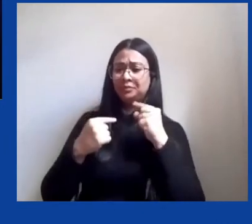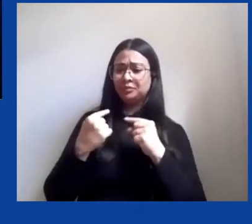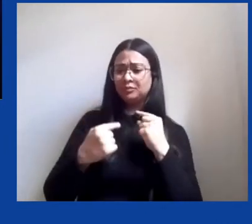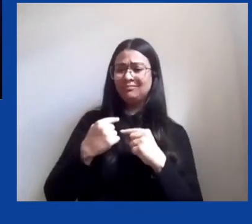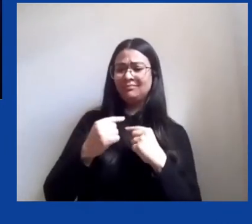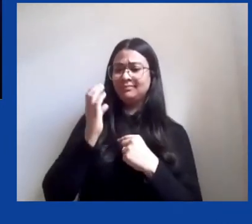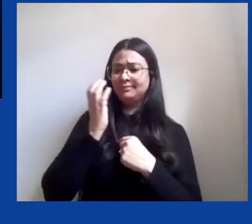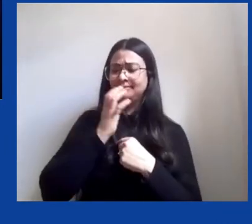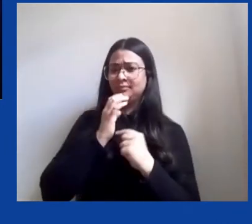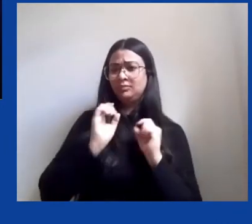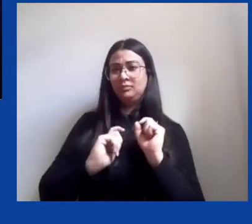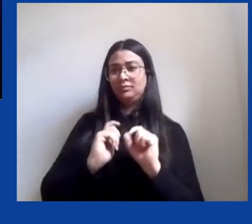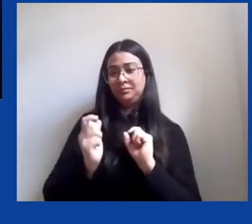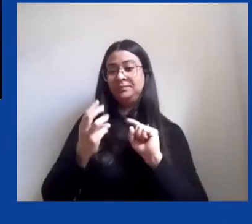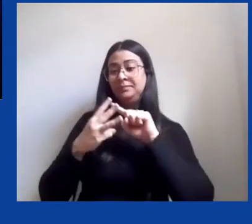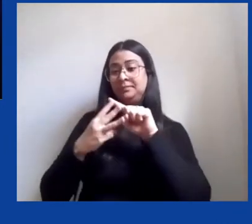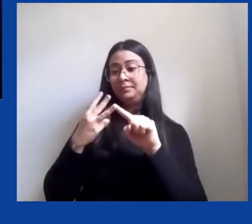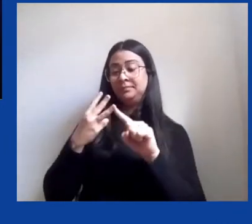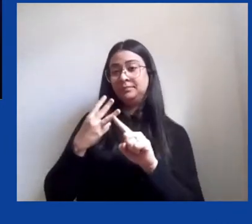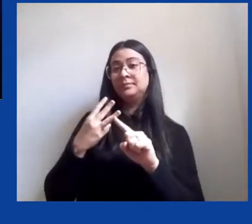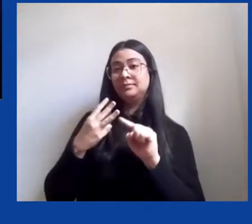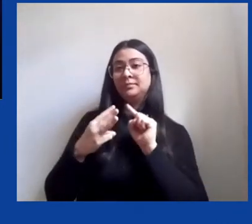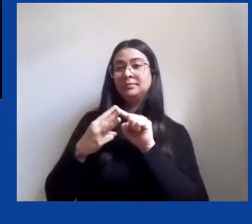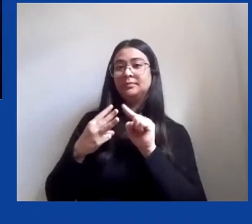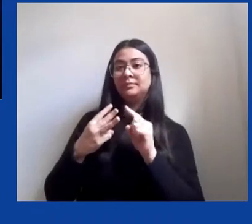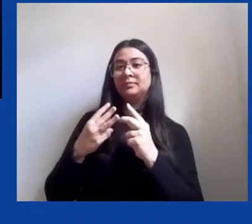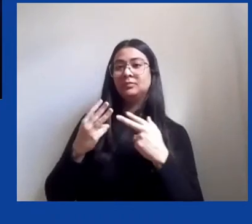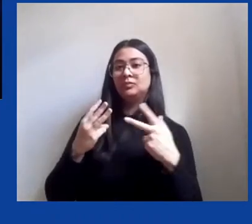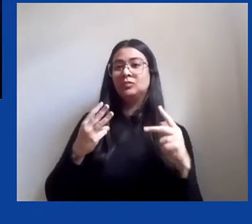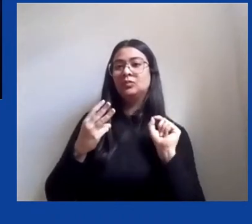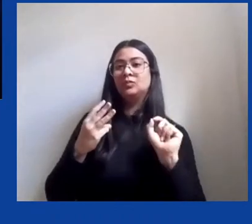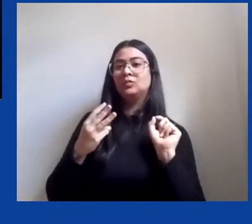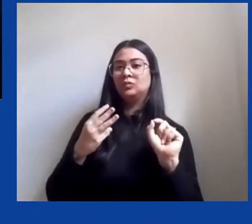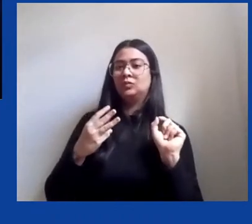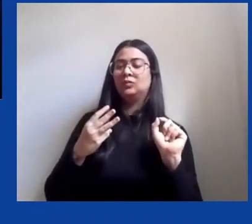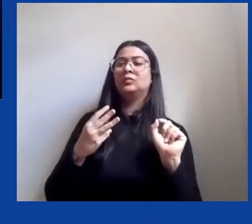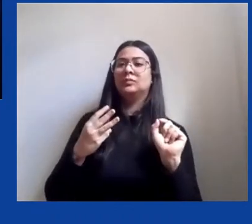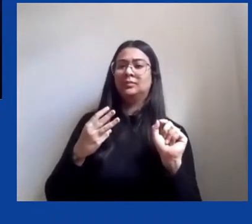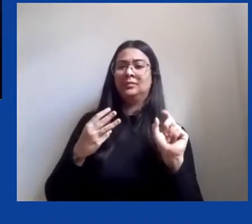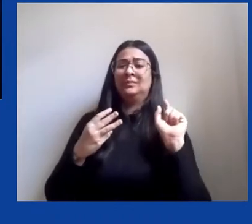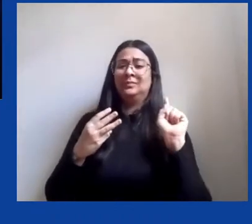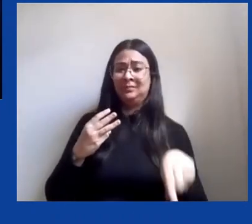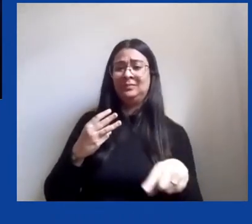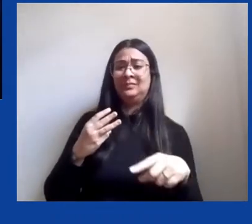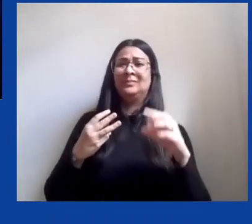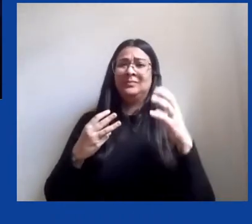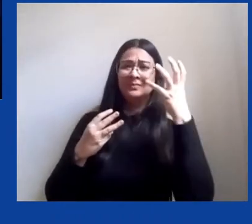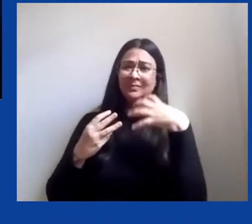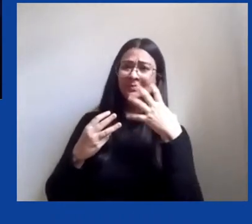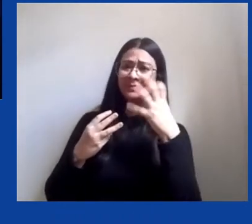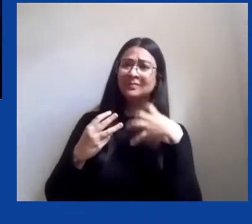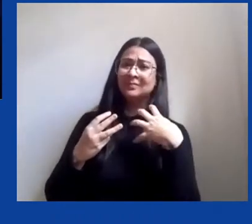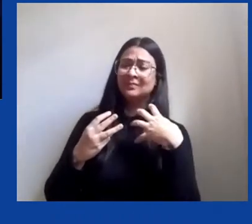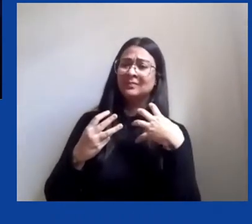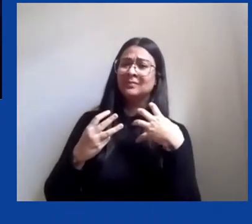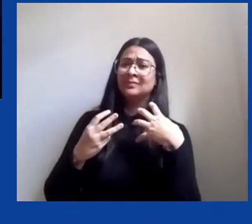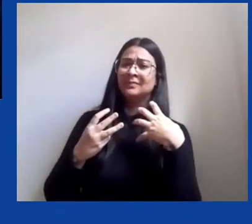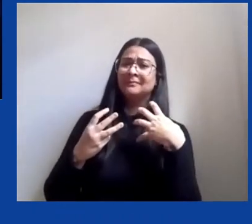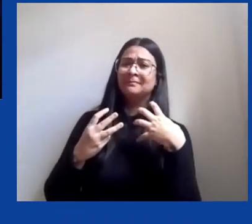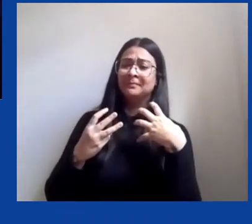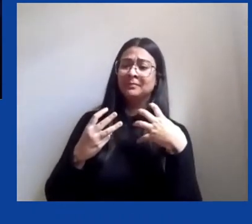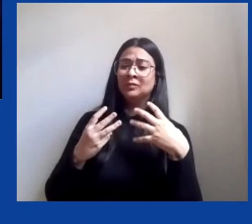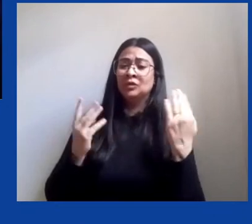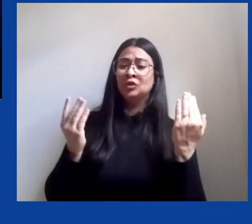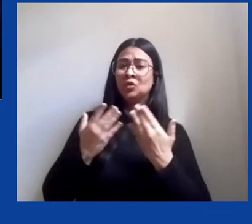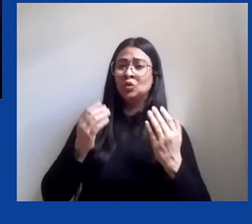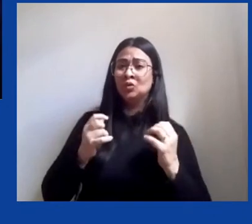destaques ou três indicadores que são de extrema gravidade e que se agudizam nesses tempos de isolamento